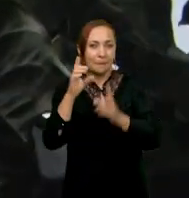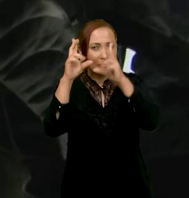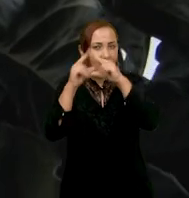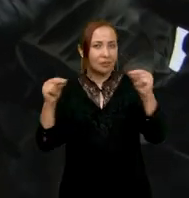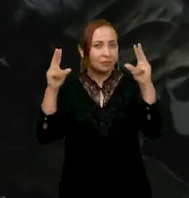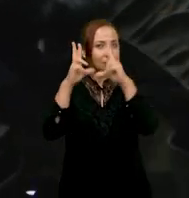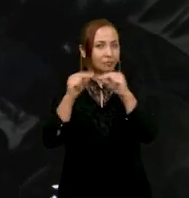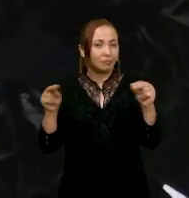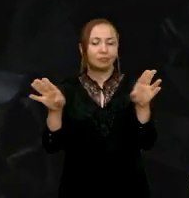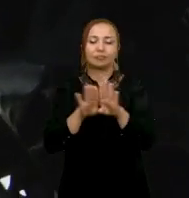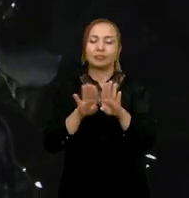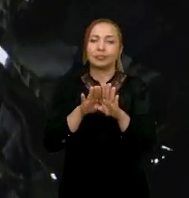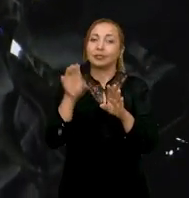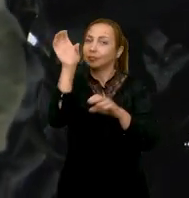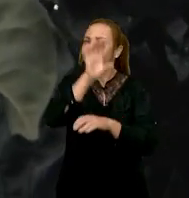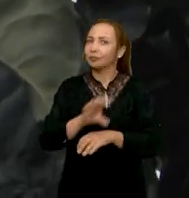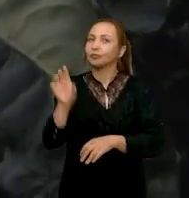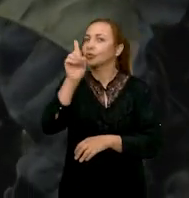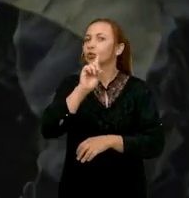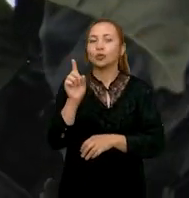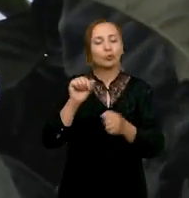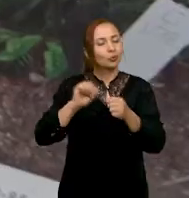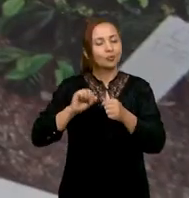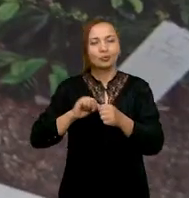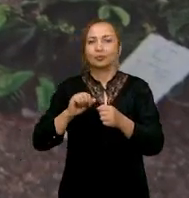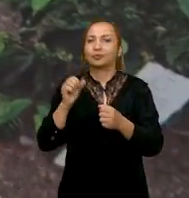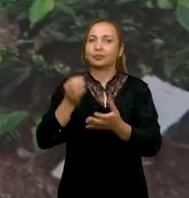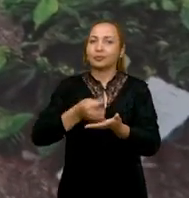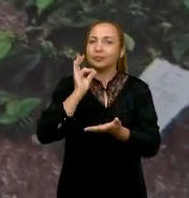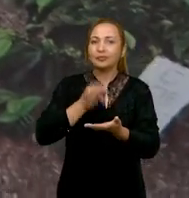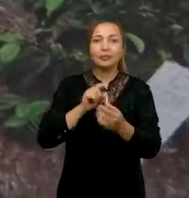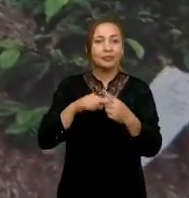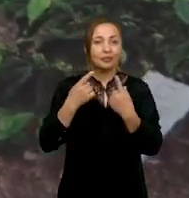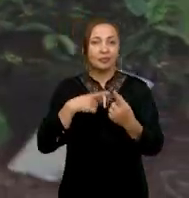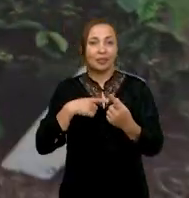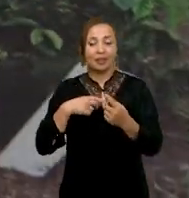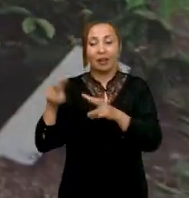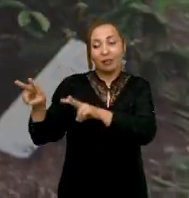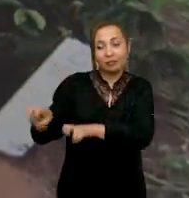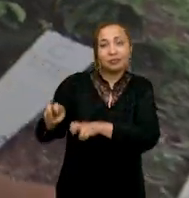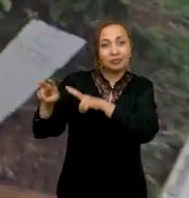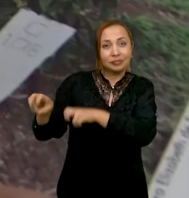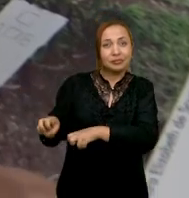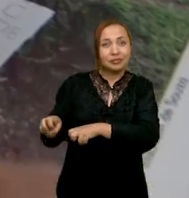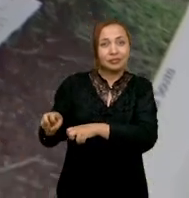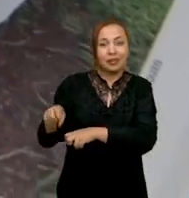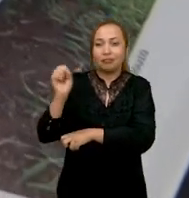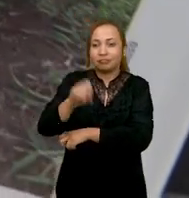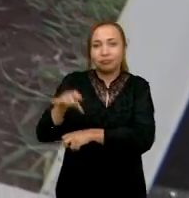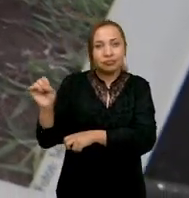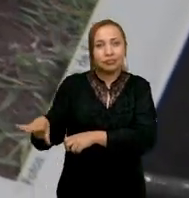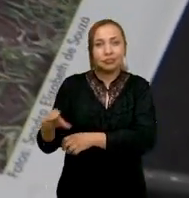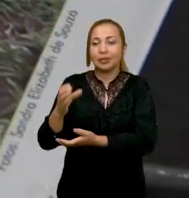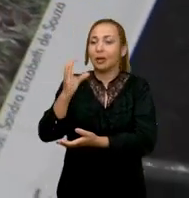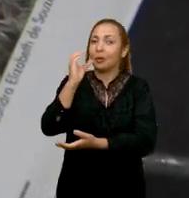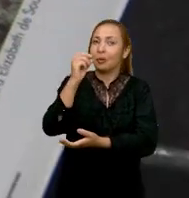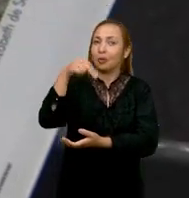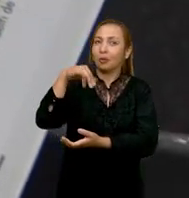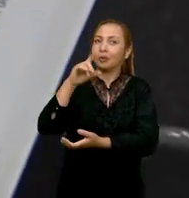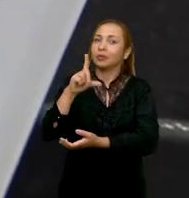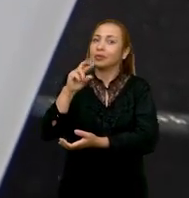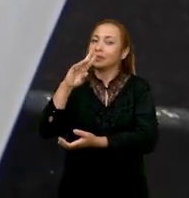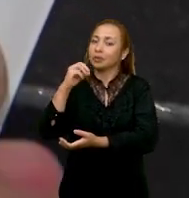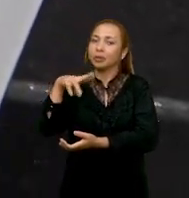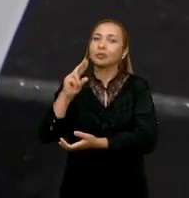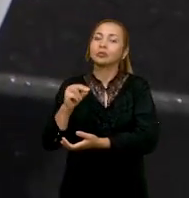Brasília também, que não é uma região produtora de café, mas tem lá fazendas plantando Cunilon a 800 metros.